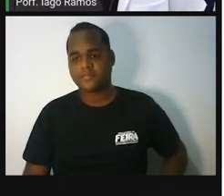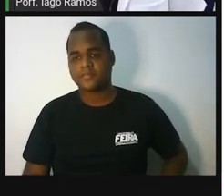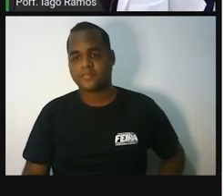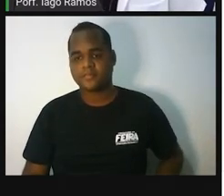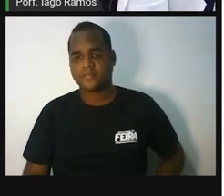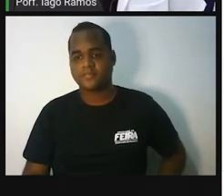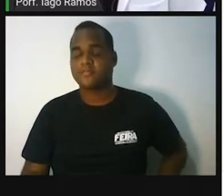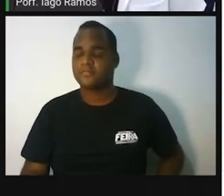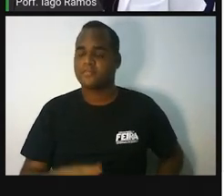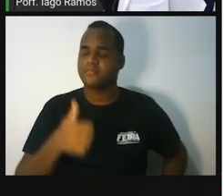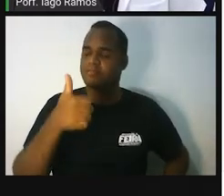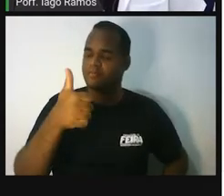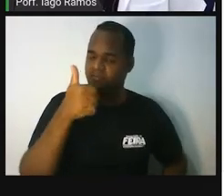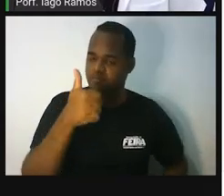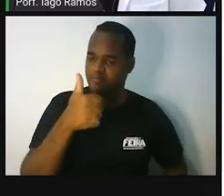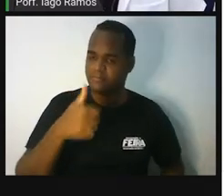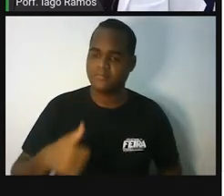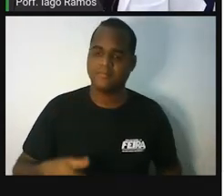Prontinho!